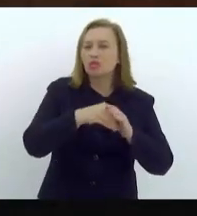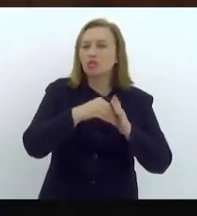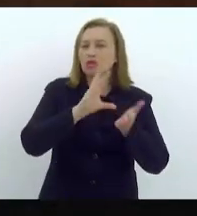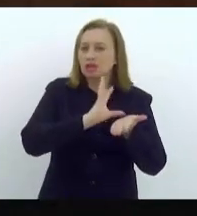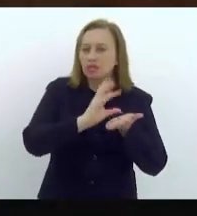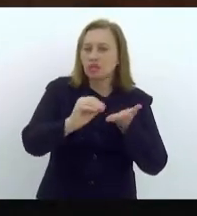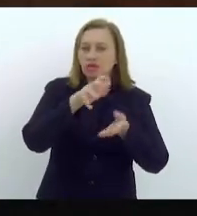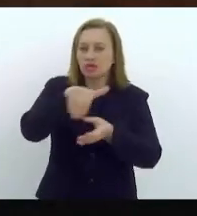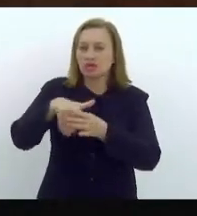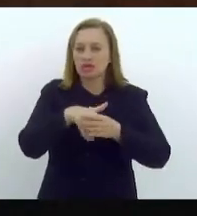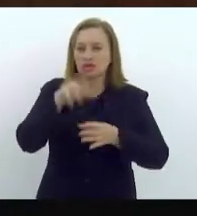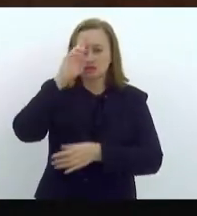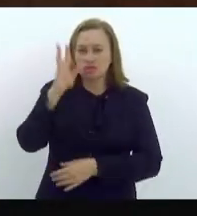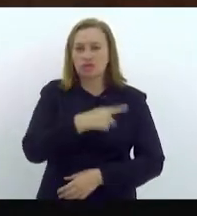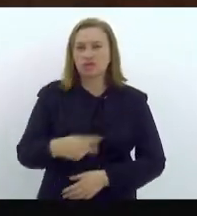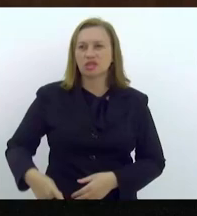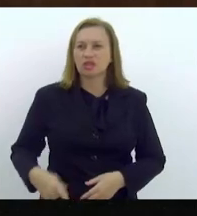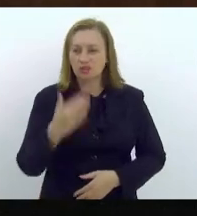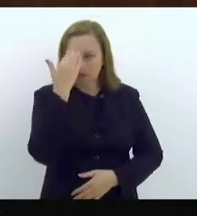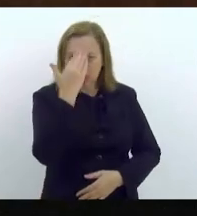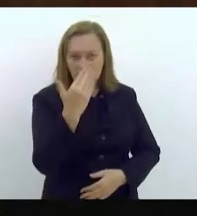votações, senhor presidente. Muito obrigado.